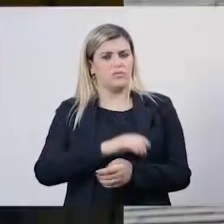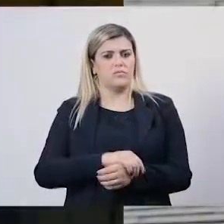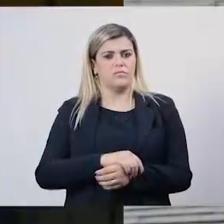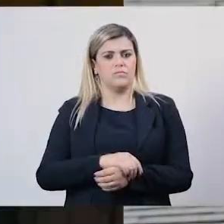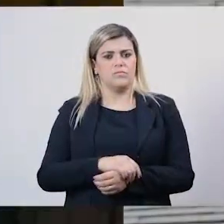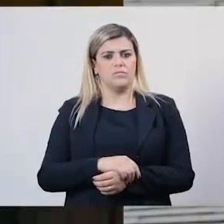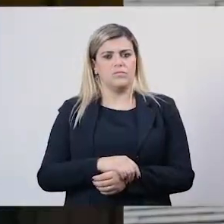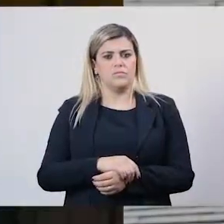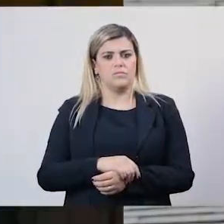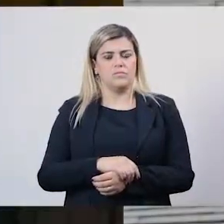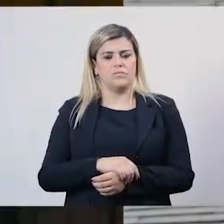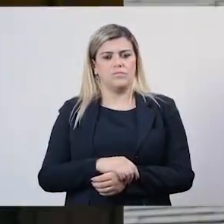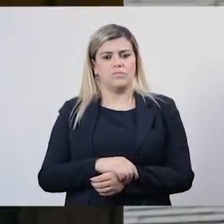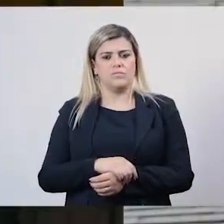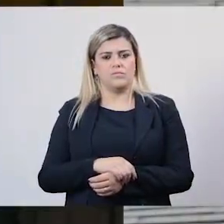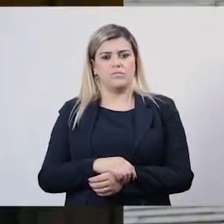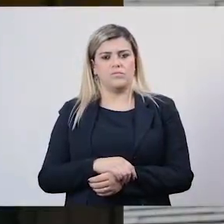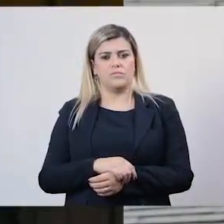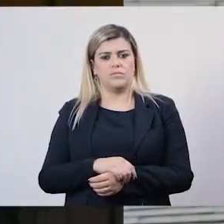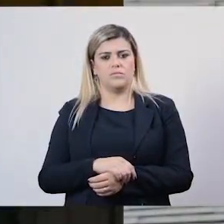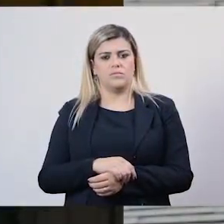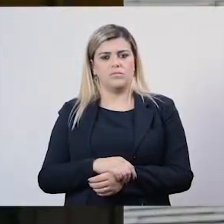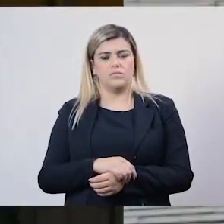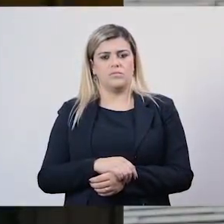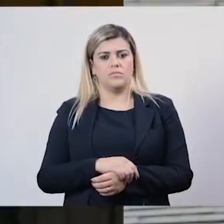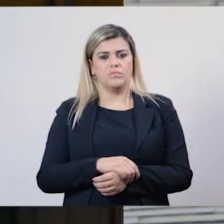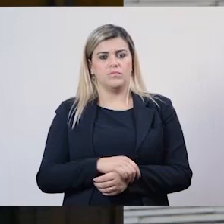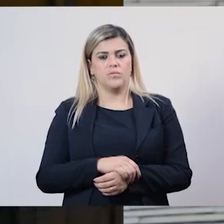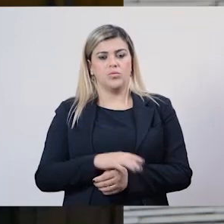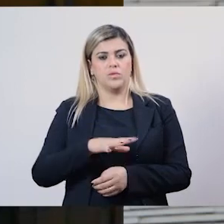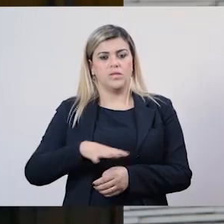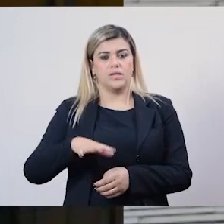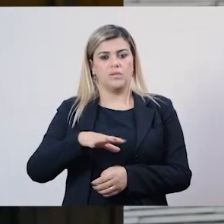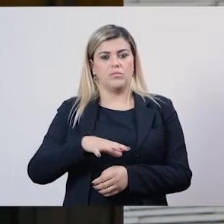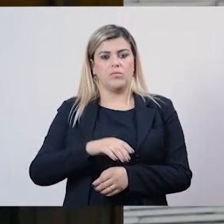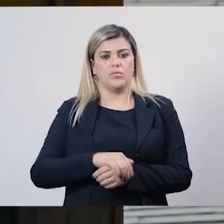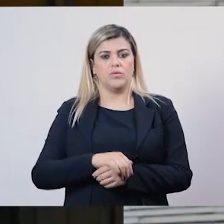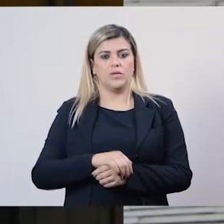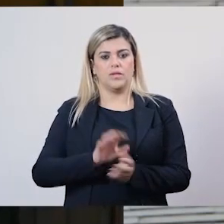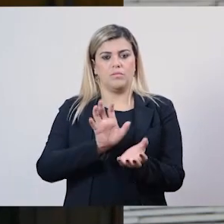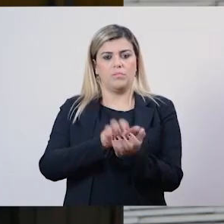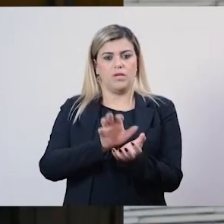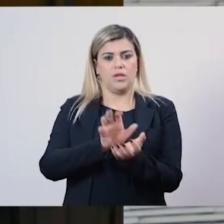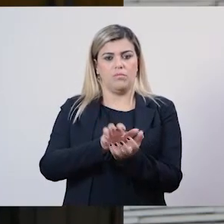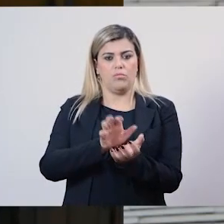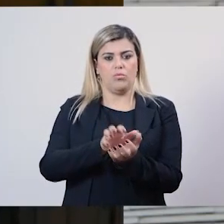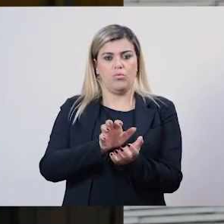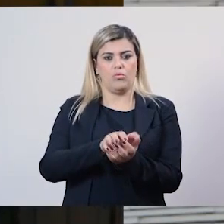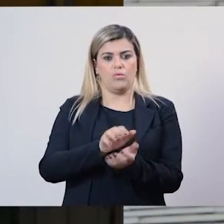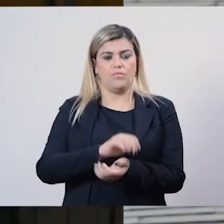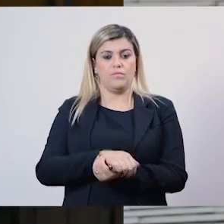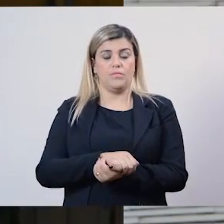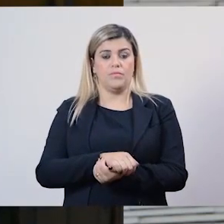Daí, o campo aqui, aqui em Pernambuco, aqui em Recife,